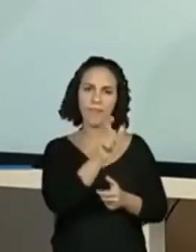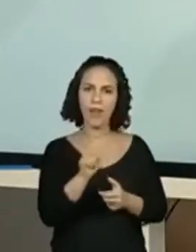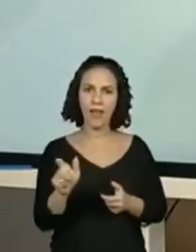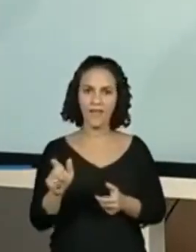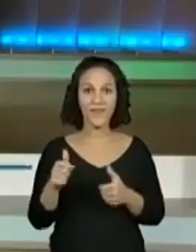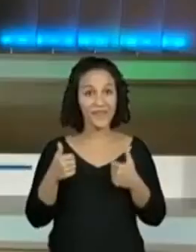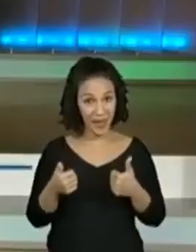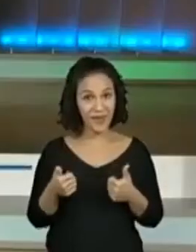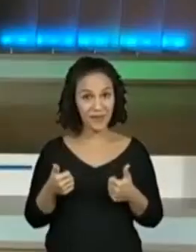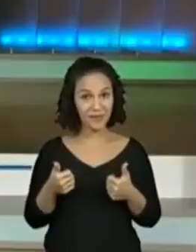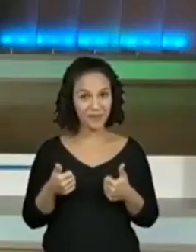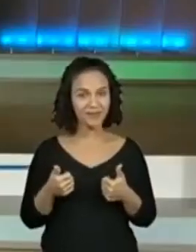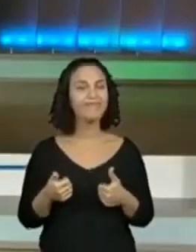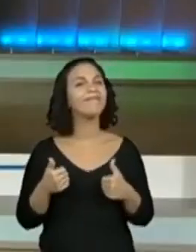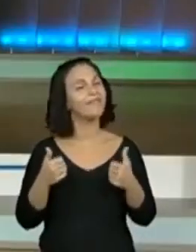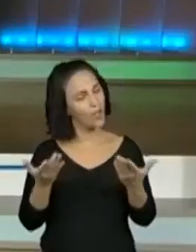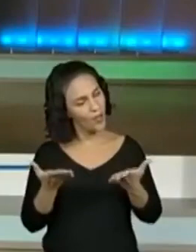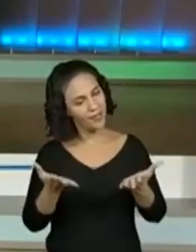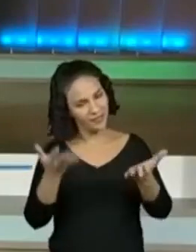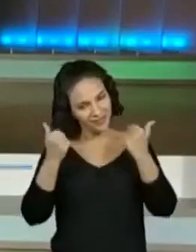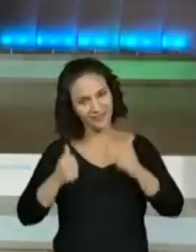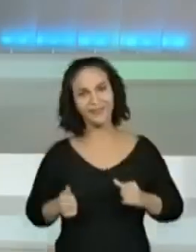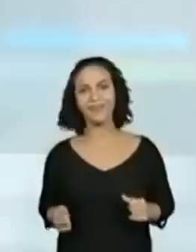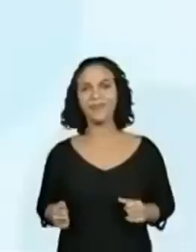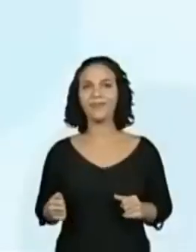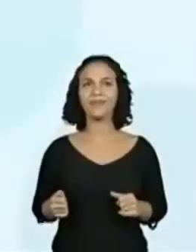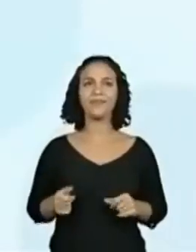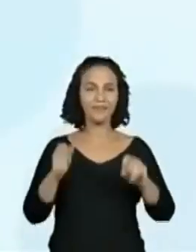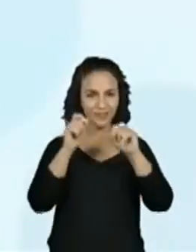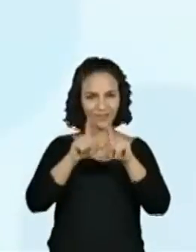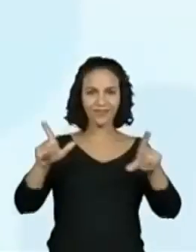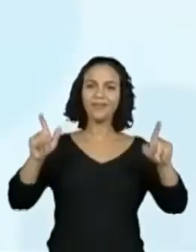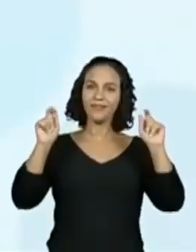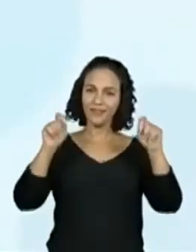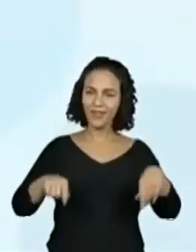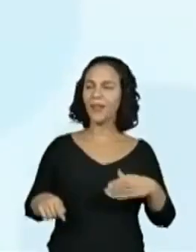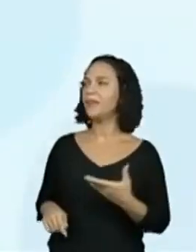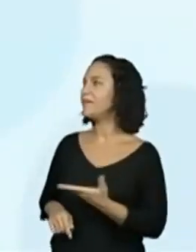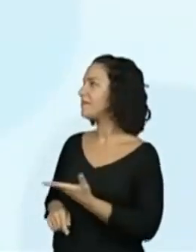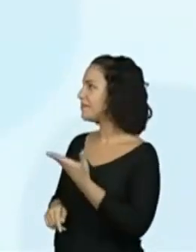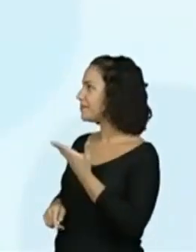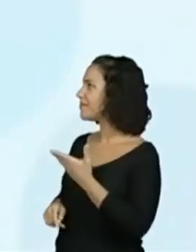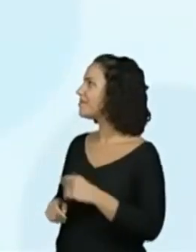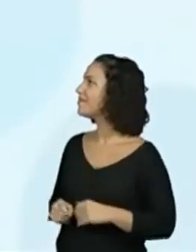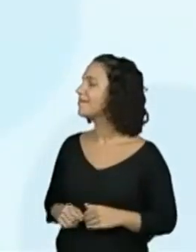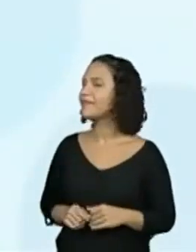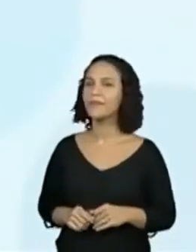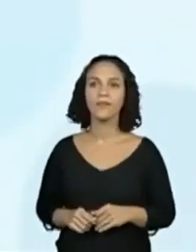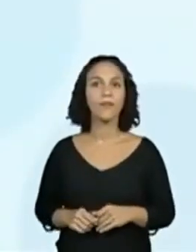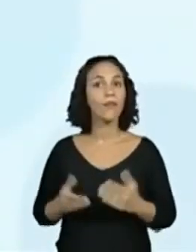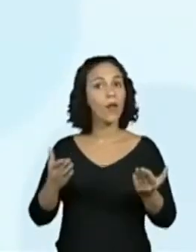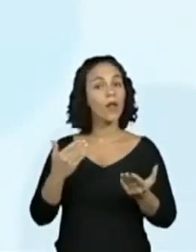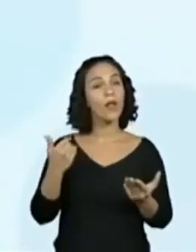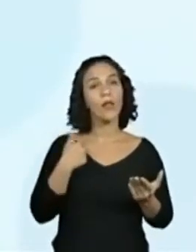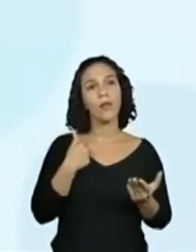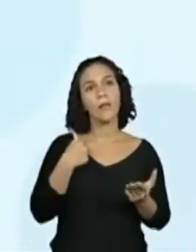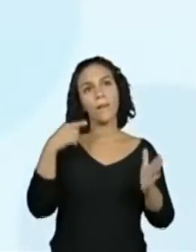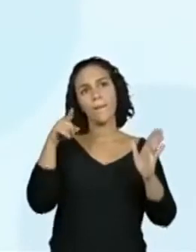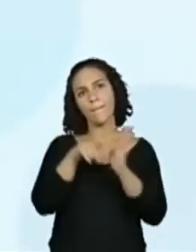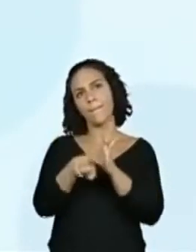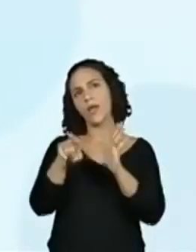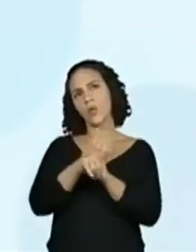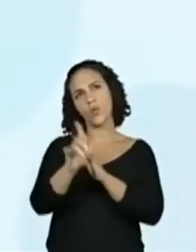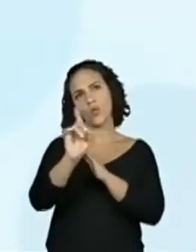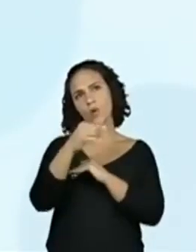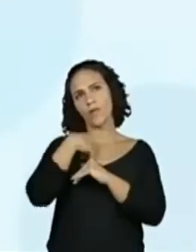Certo? Então, agora sim. Lá na tela. Agora a gente pode ir para a tela. Não vou falar das perguntas. Vou direto para a nossa